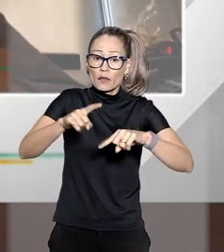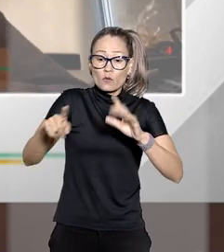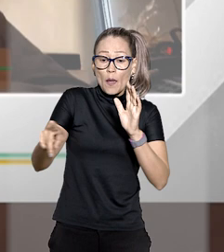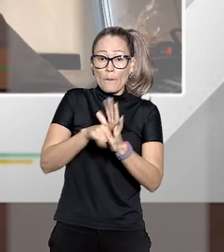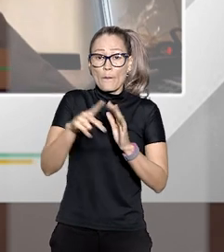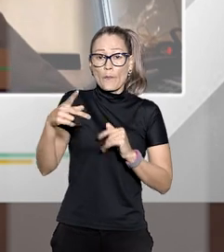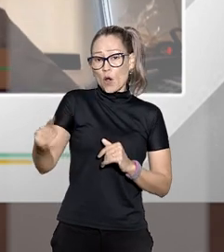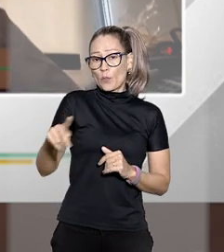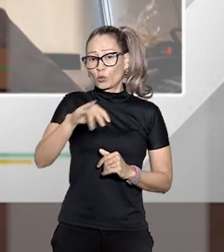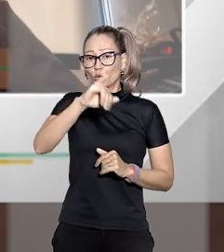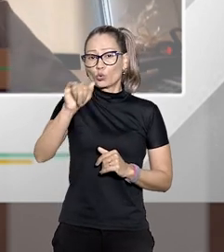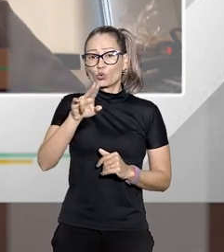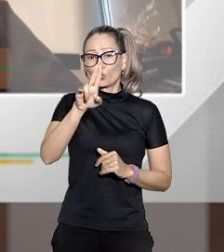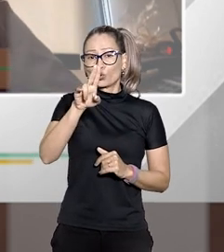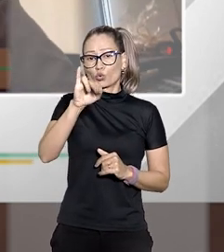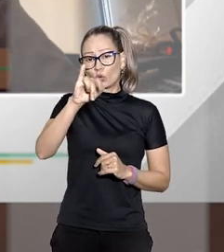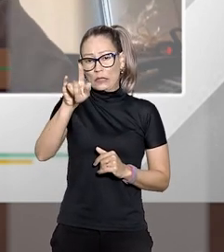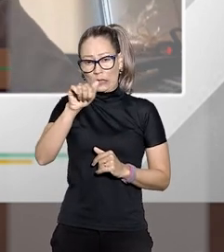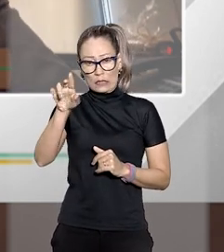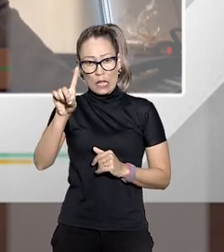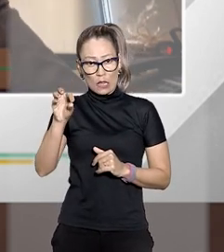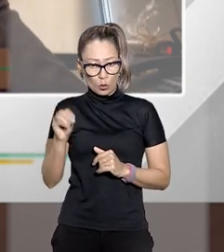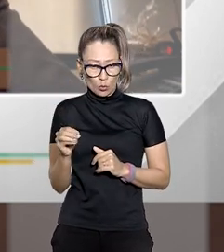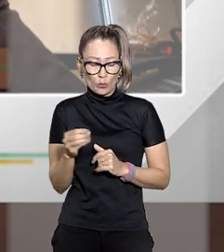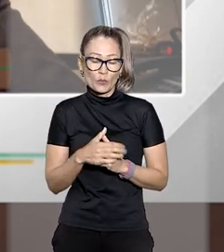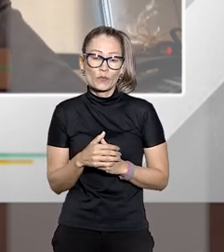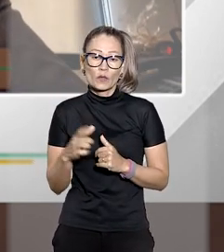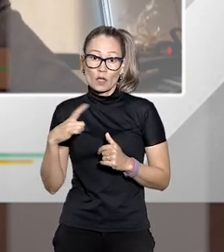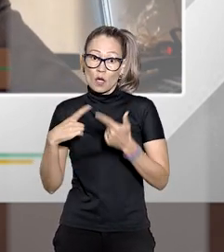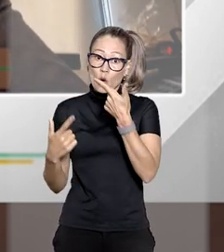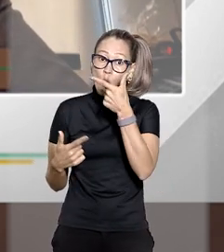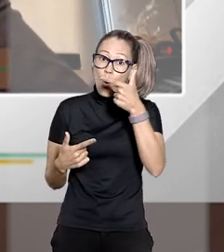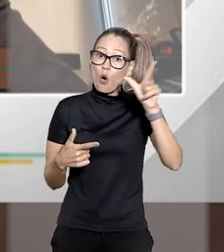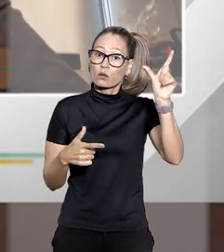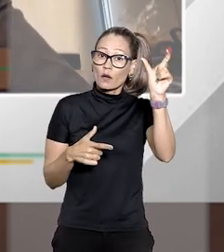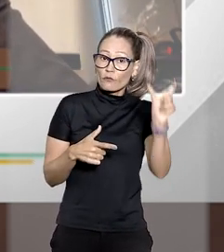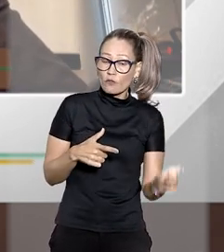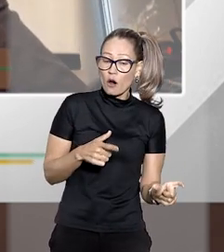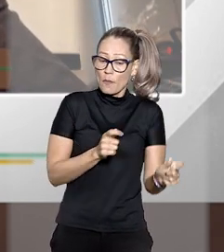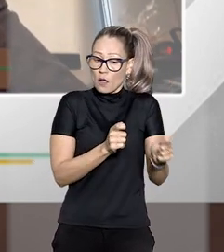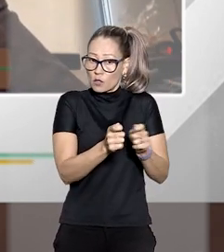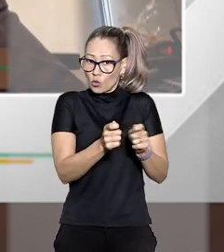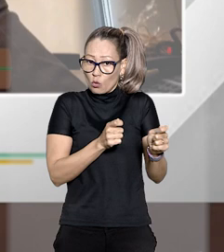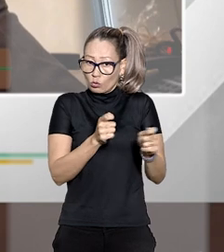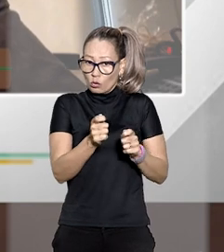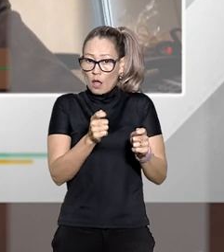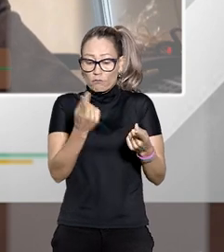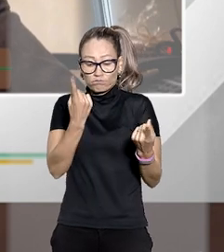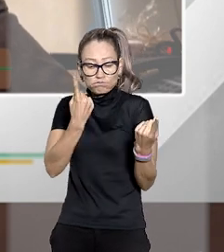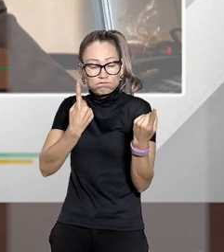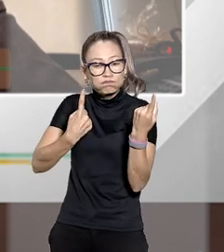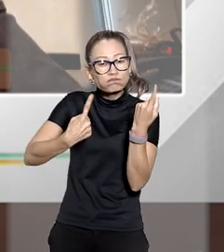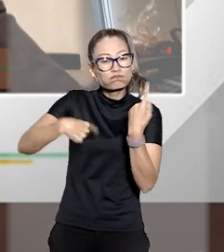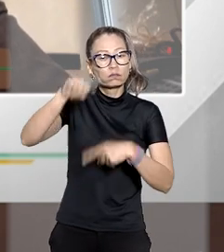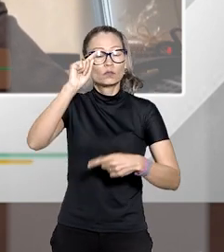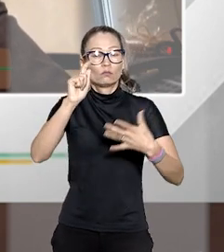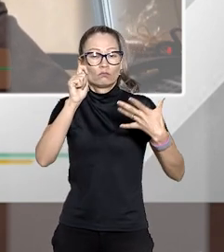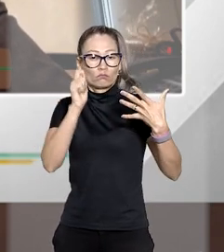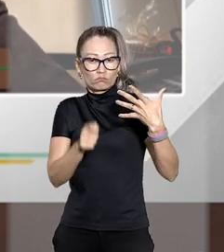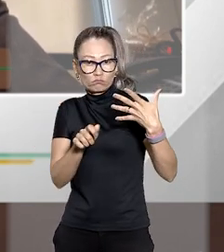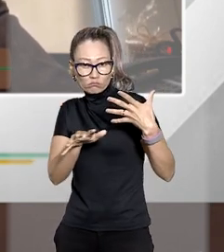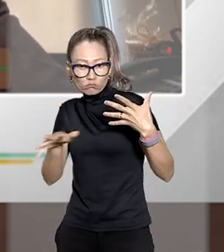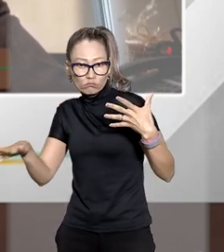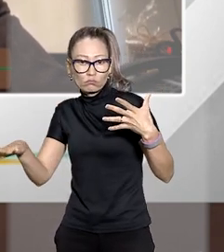competência do juizado e você não teria outra forma excepcional de controlar isso evoluiu a